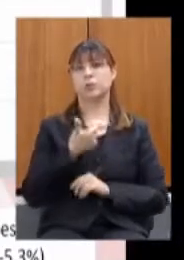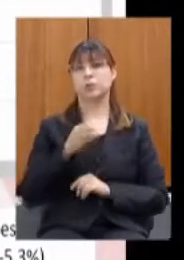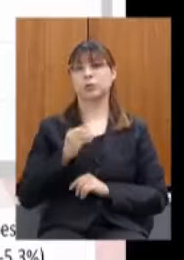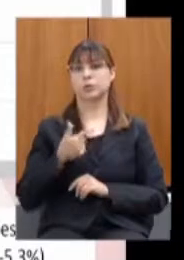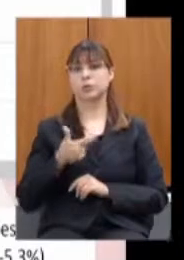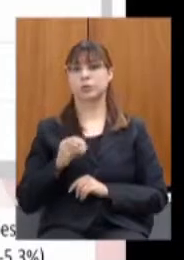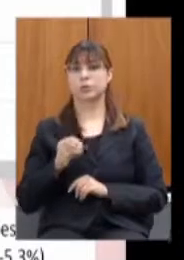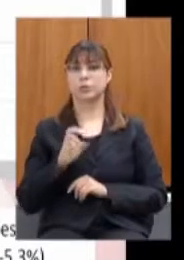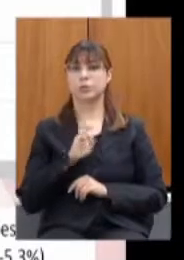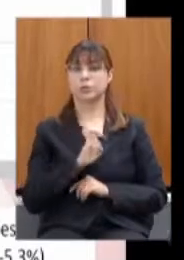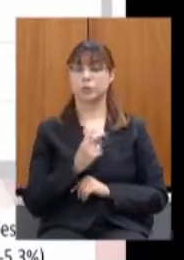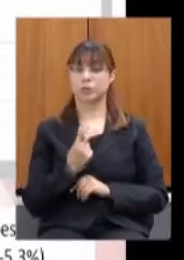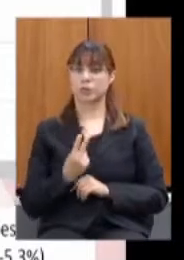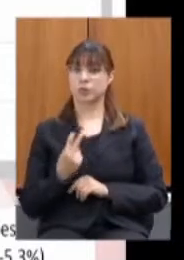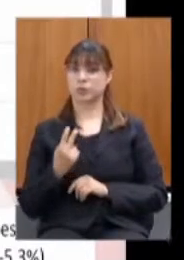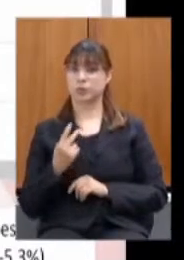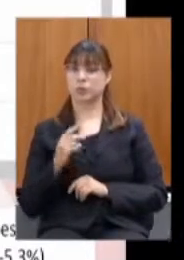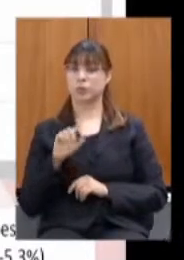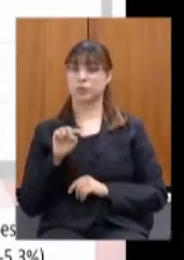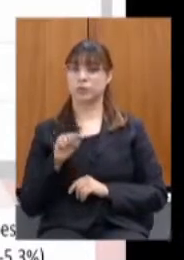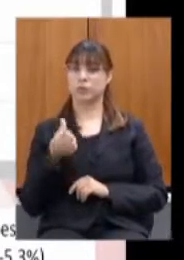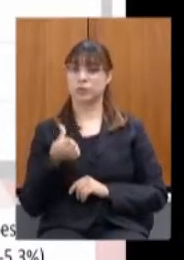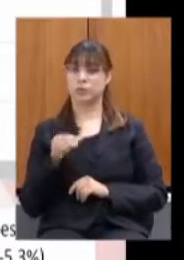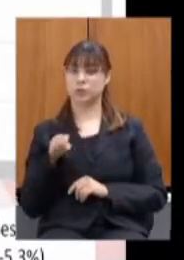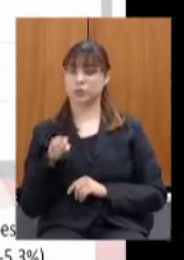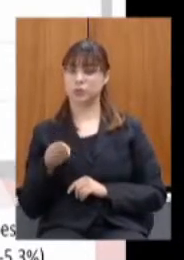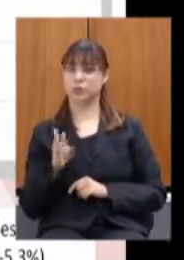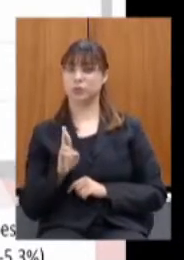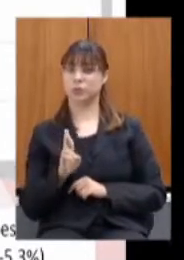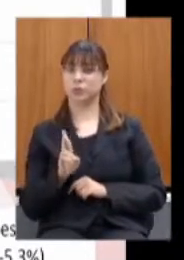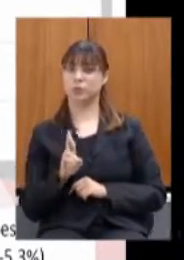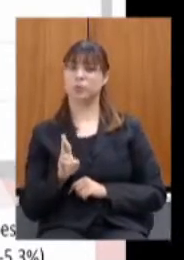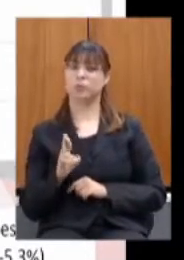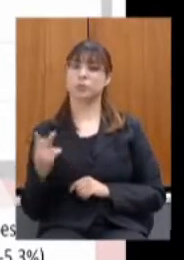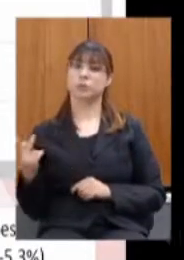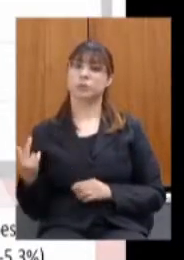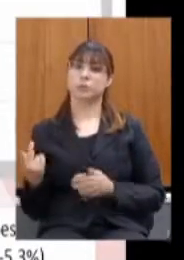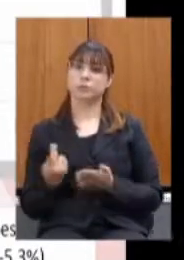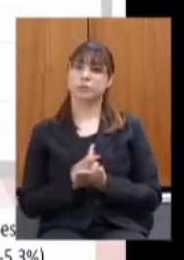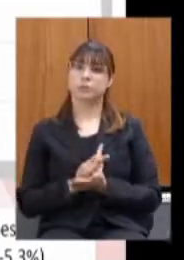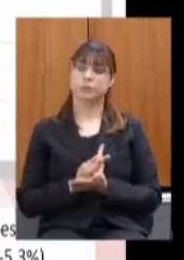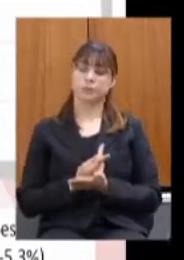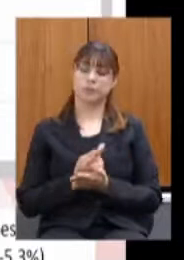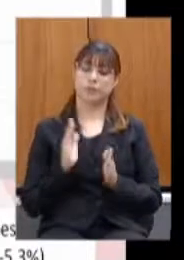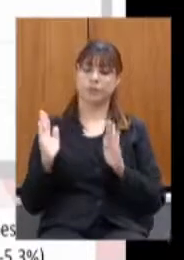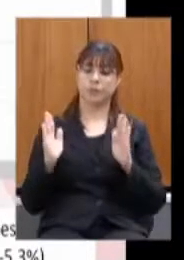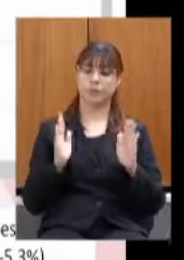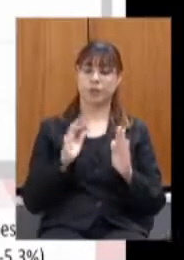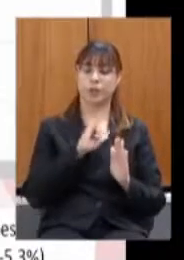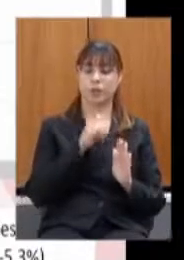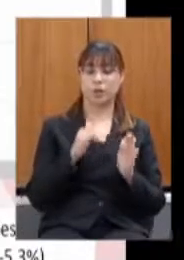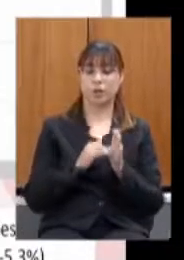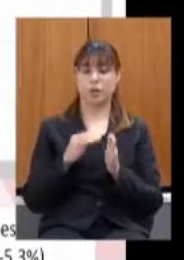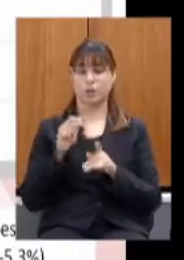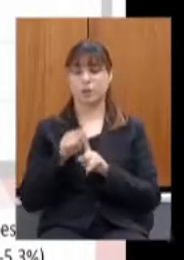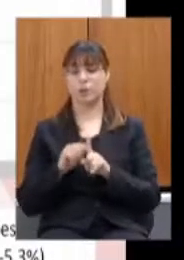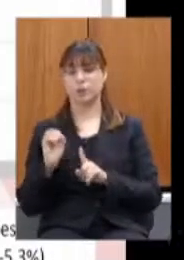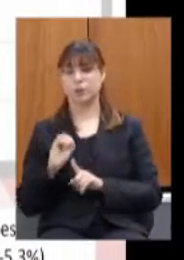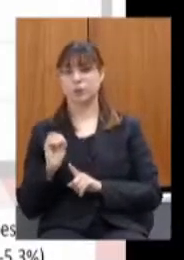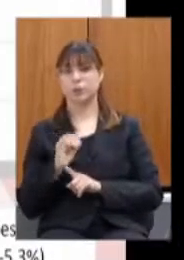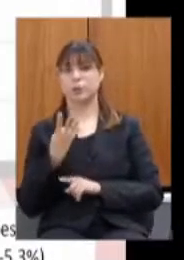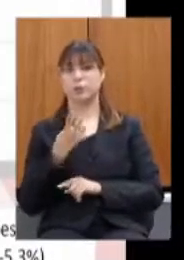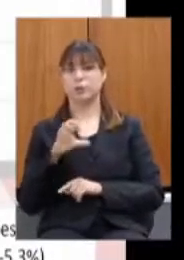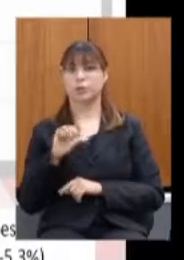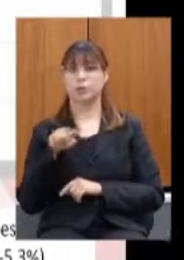52,6 bilhões de reais realizado de janeiro a outubro 49,8 bilhões